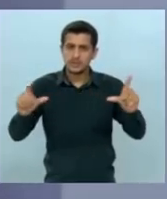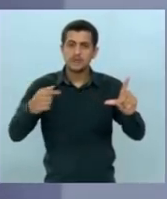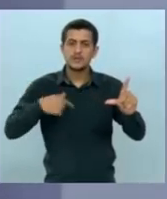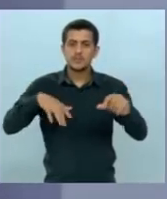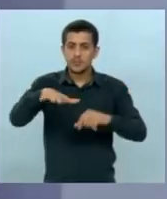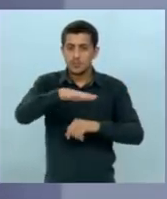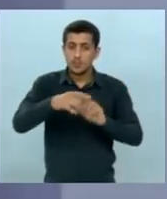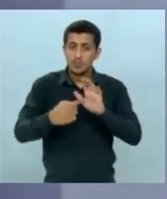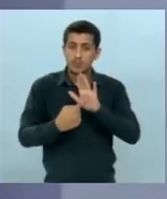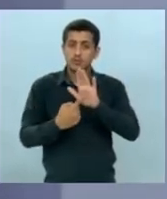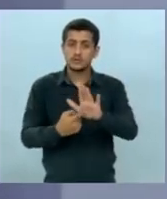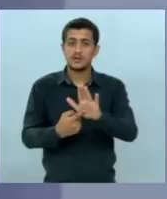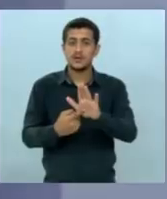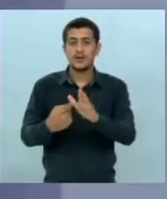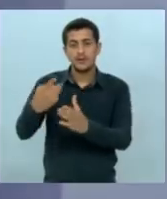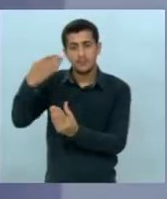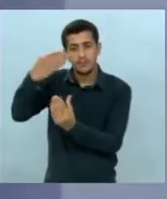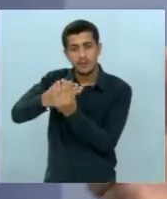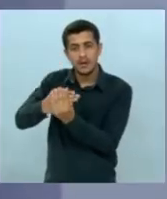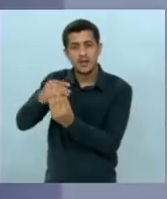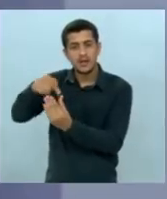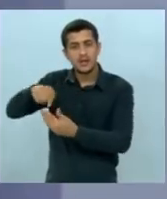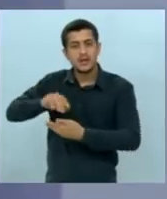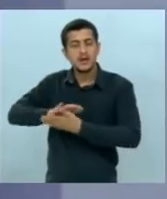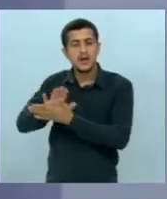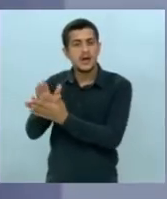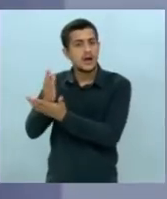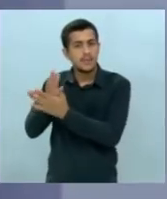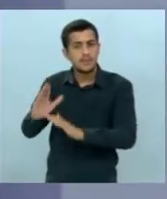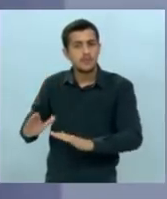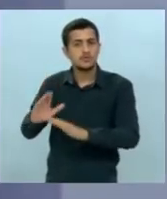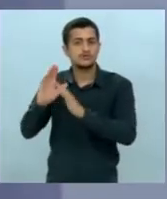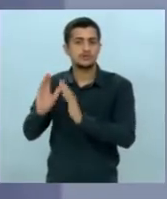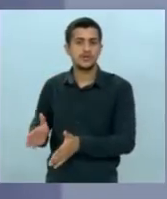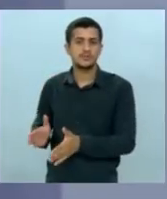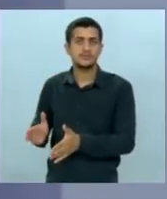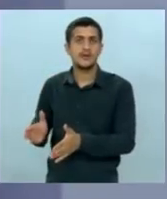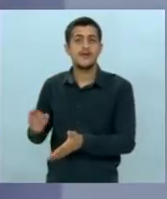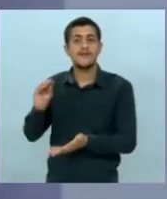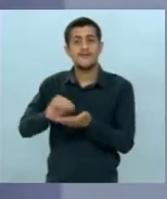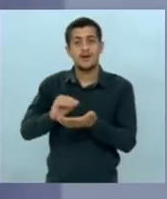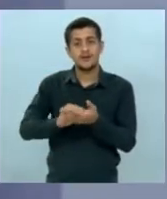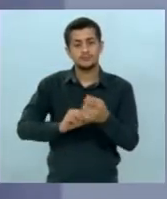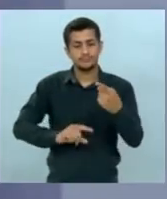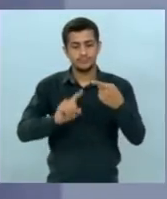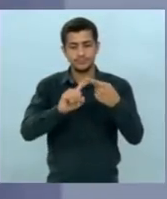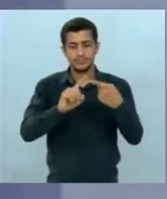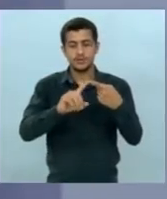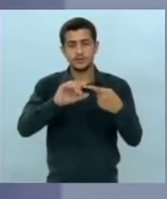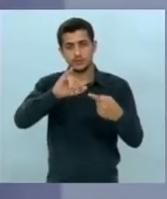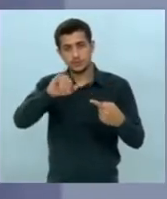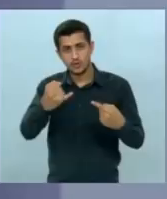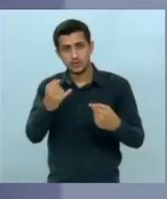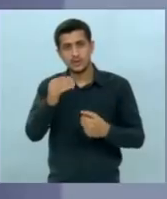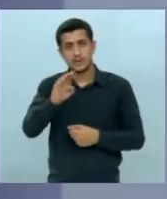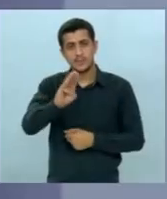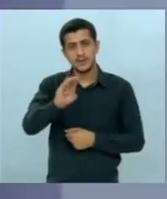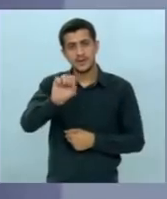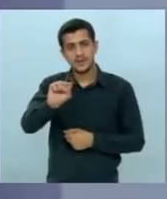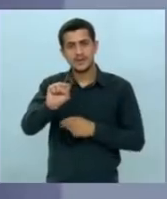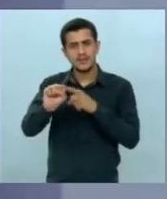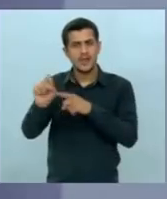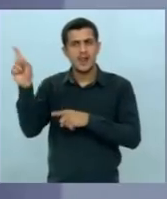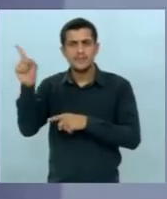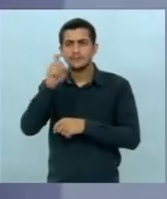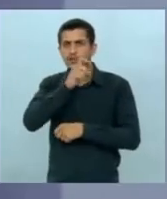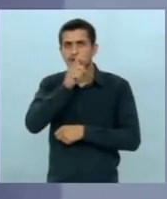Estado do arquivamento do processo que é um desses que você falou só falta um que é o do JBS dos picareta que vai